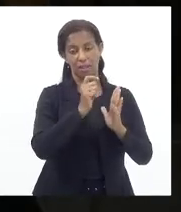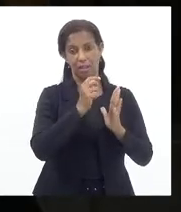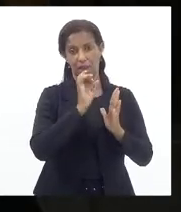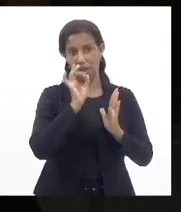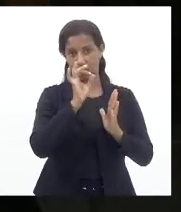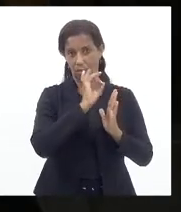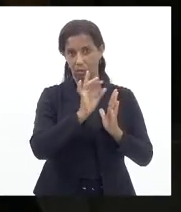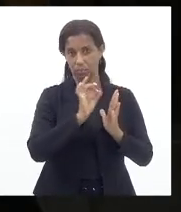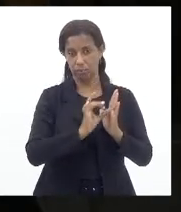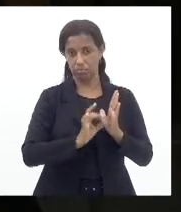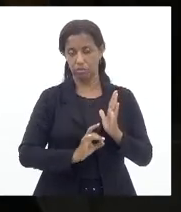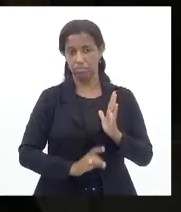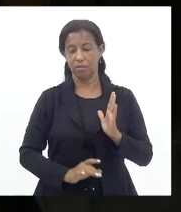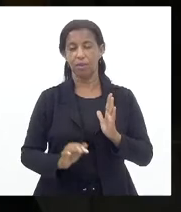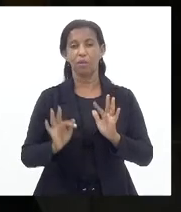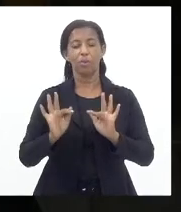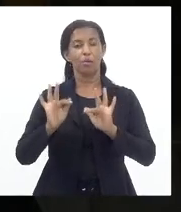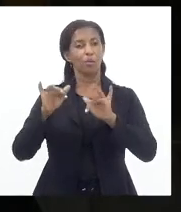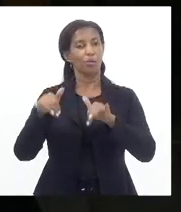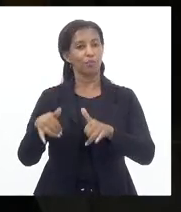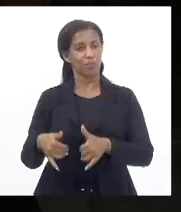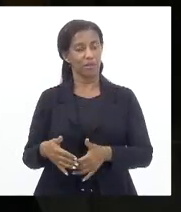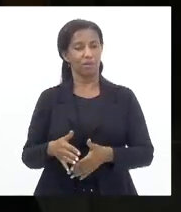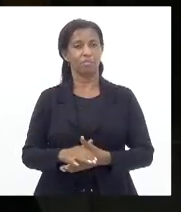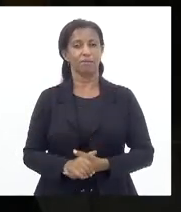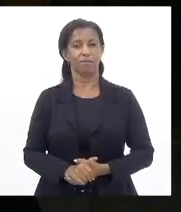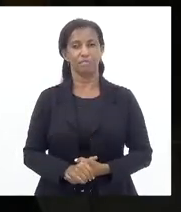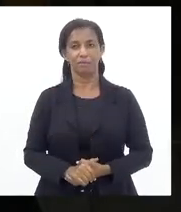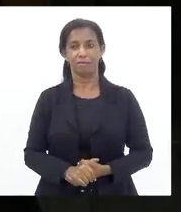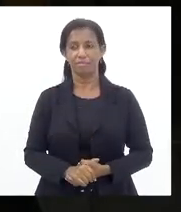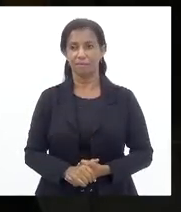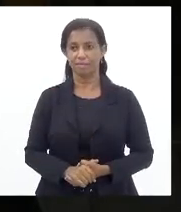O expediente final